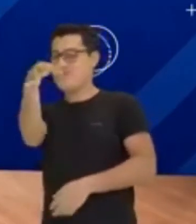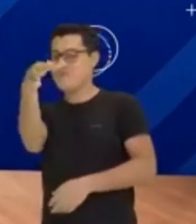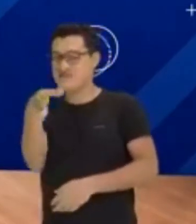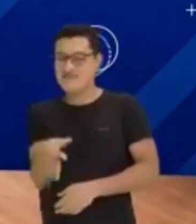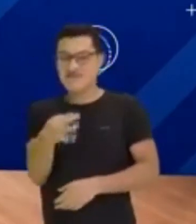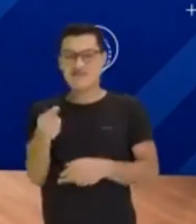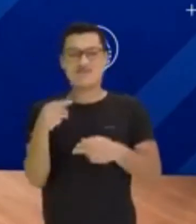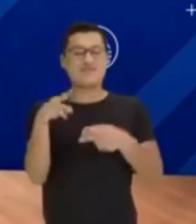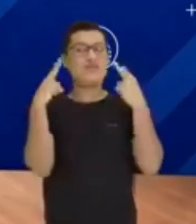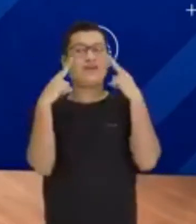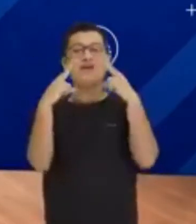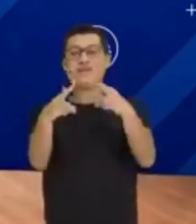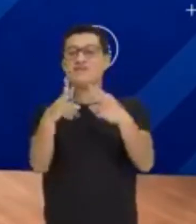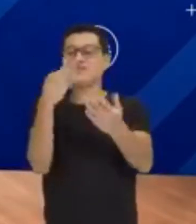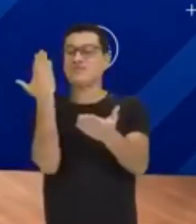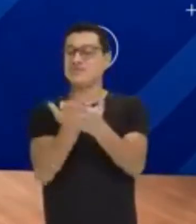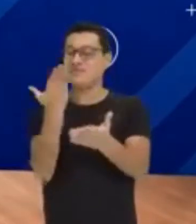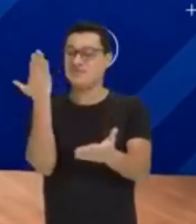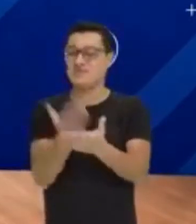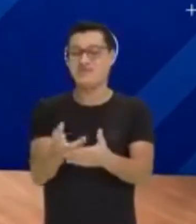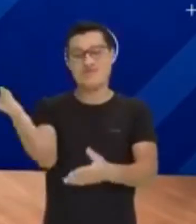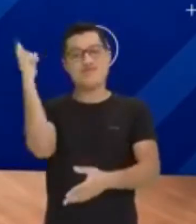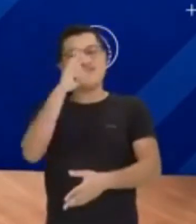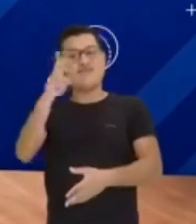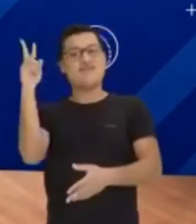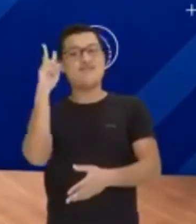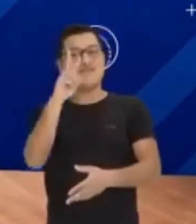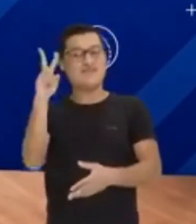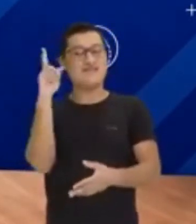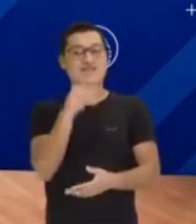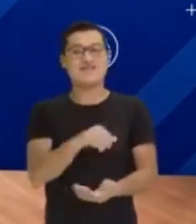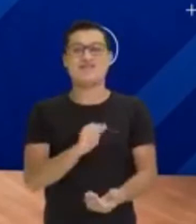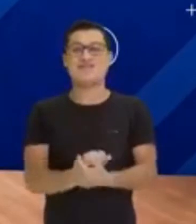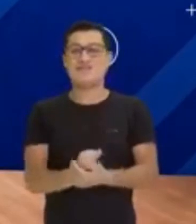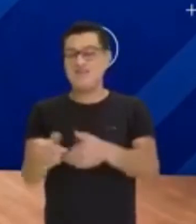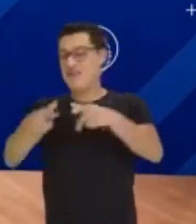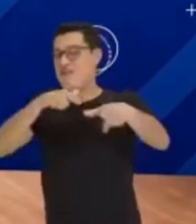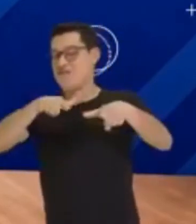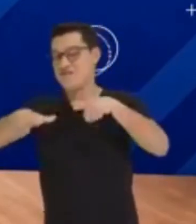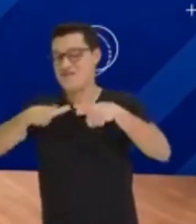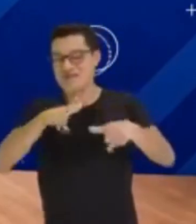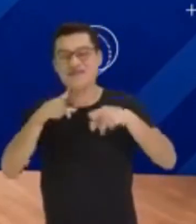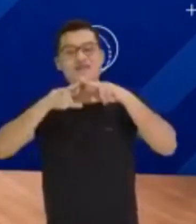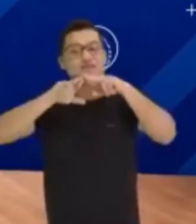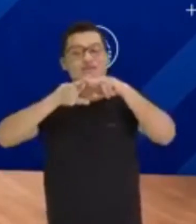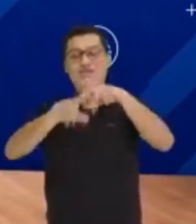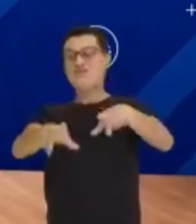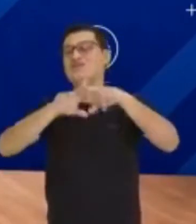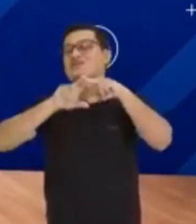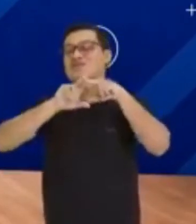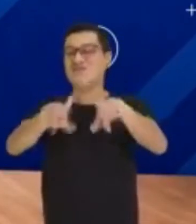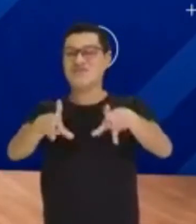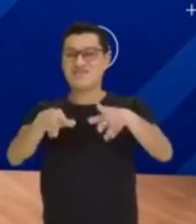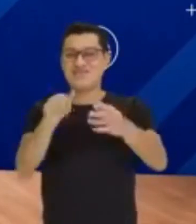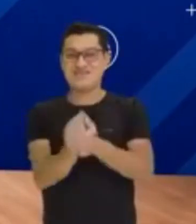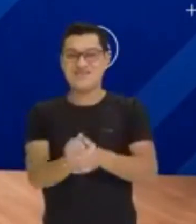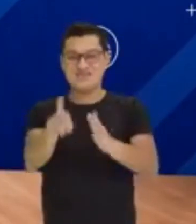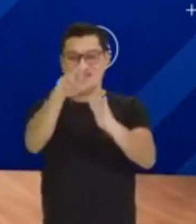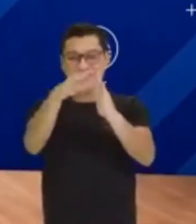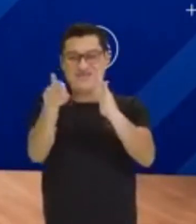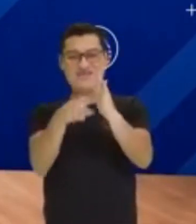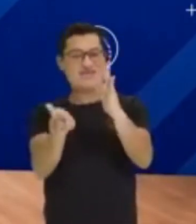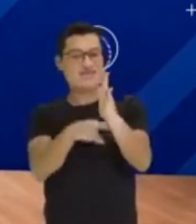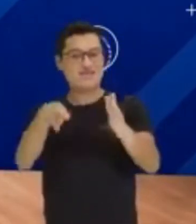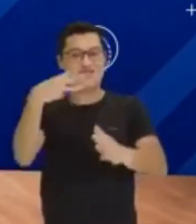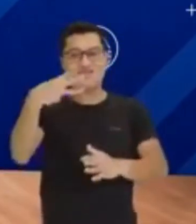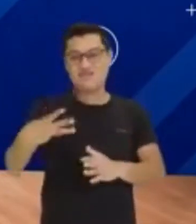Eu estou te chamando aqui para a gente estudar, para a gente relembrar. Relembrar e trabalhar de uma forma diferente. Regra de 3.